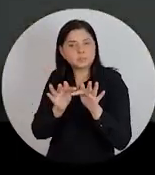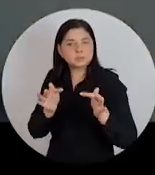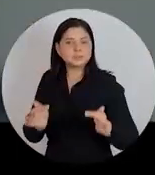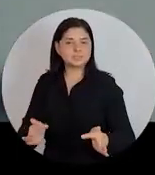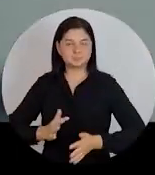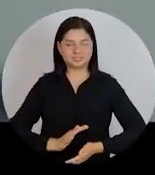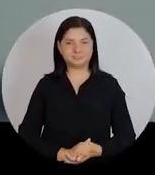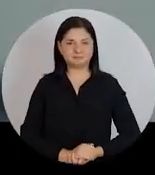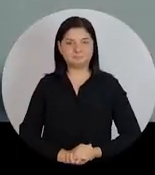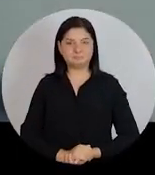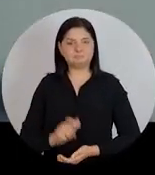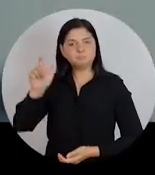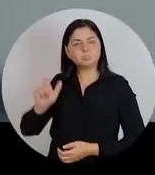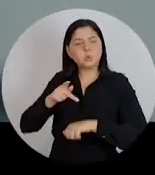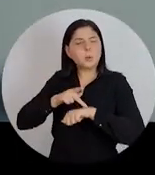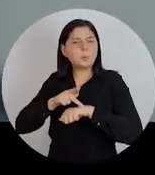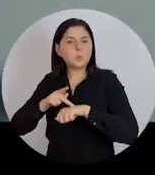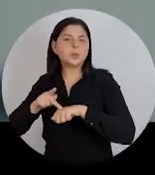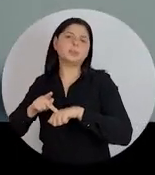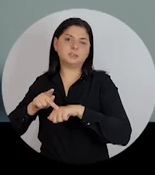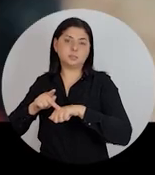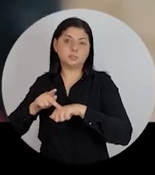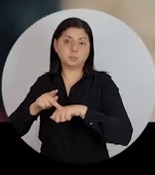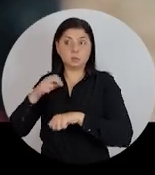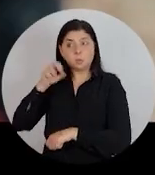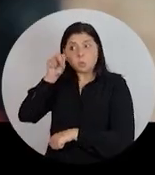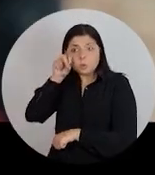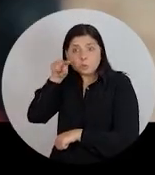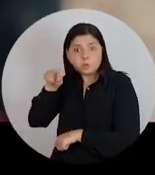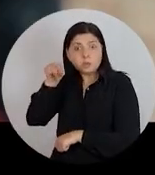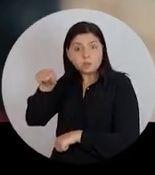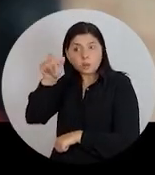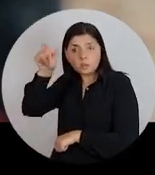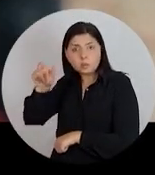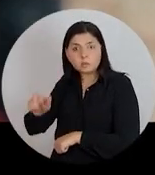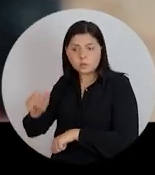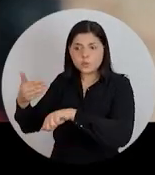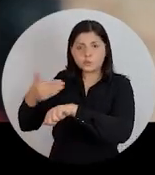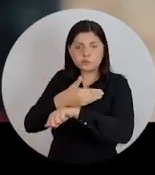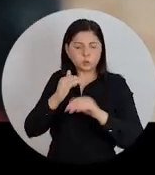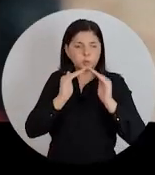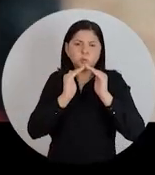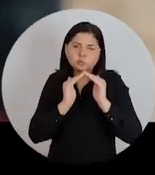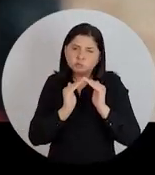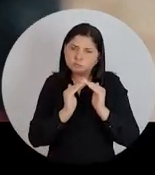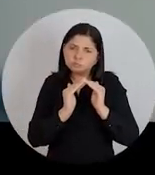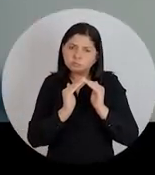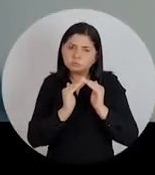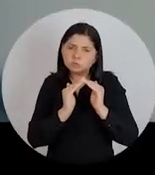Ela é uma pureza de pessoa. Quando eu vi a Virgínia lá, no nosso barraquinho,